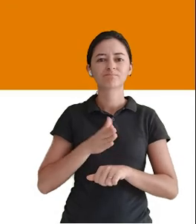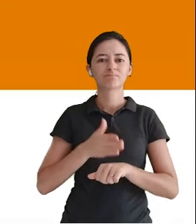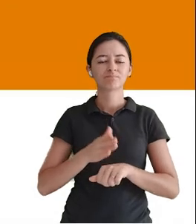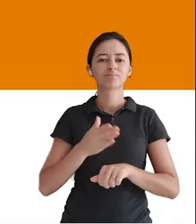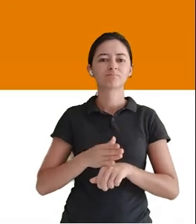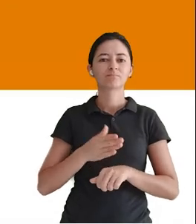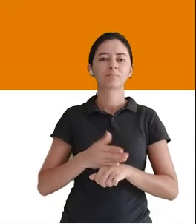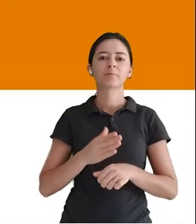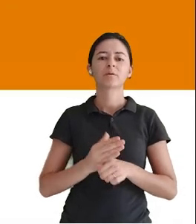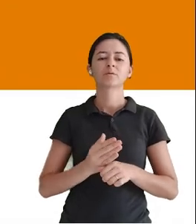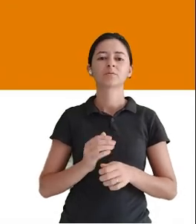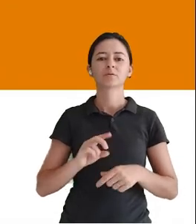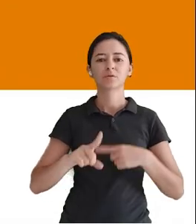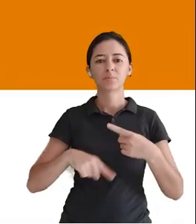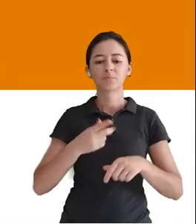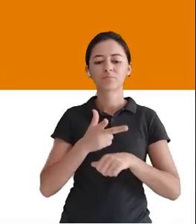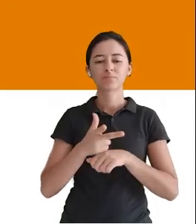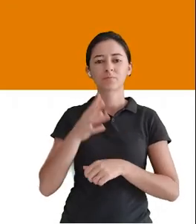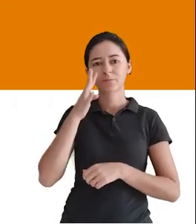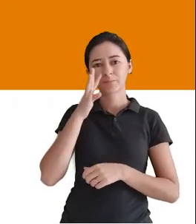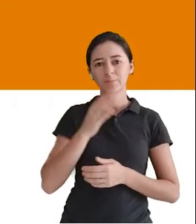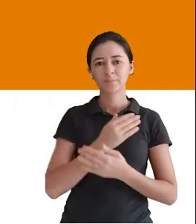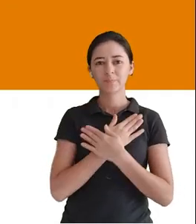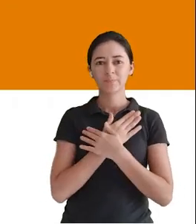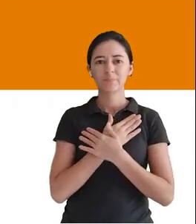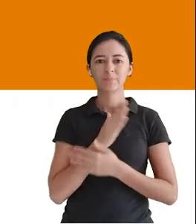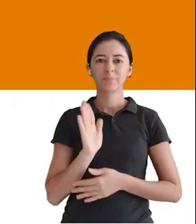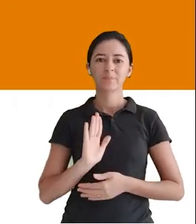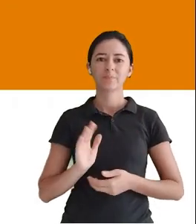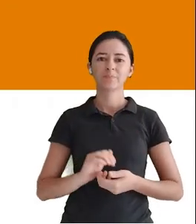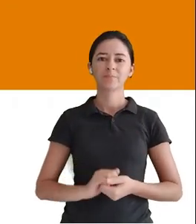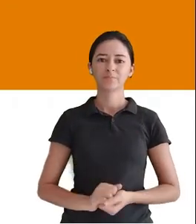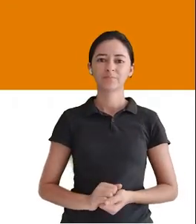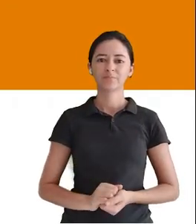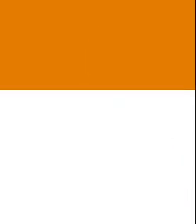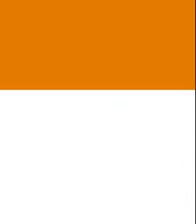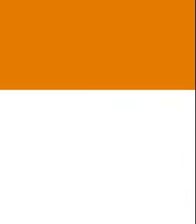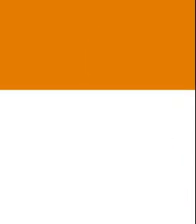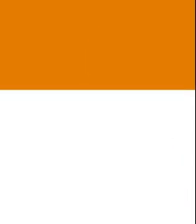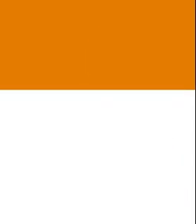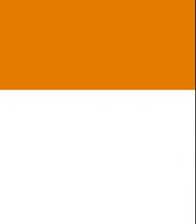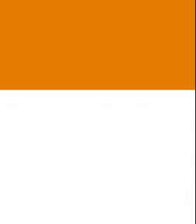de você tentar fazer É Extremamente importante Isso Tá bom? Então Um abraço E até mais Tchau